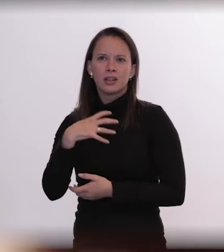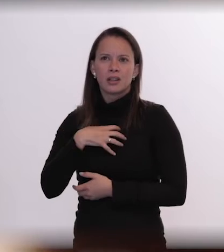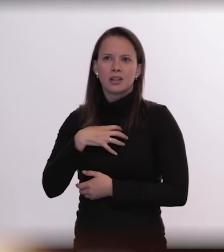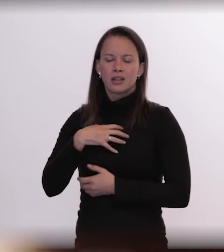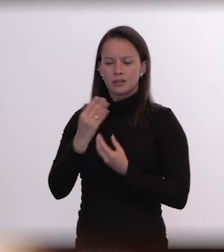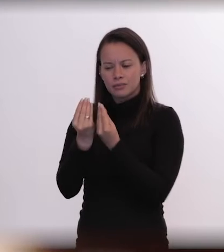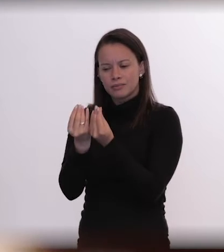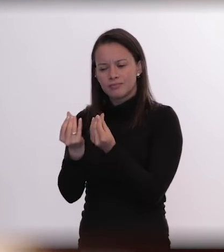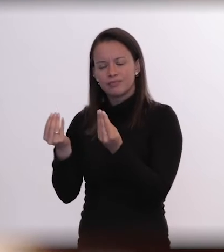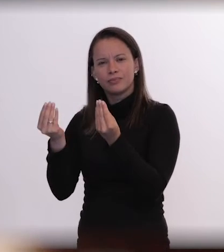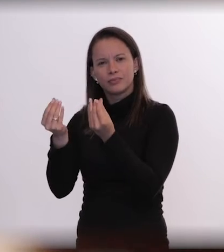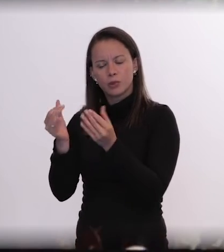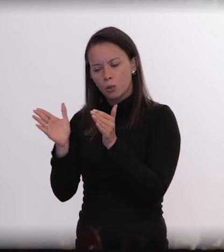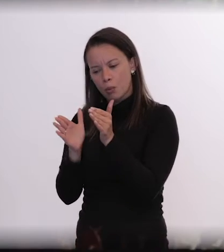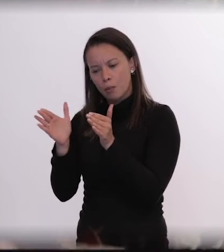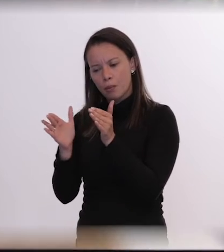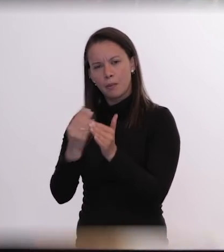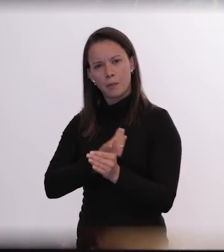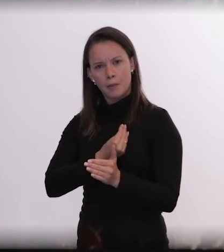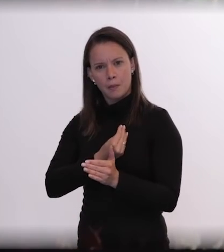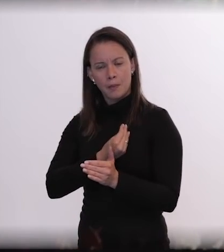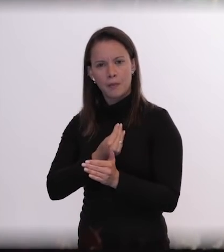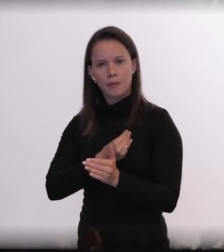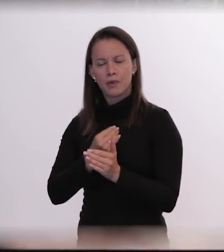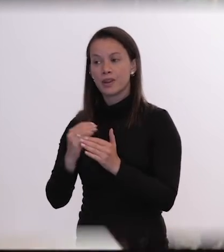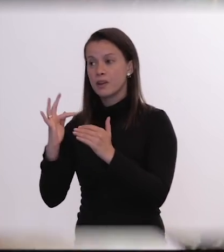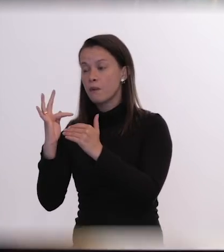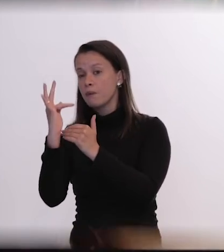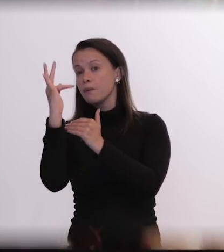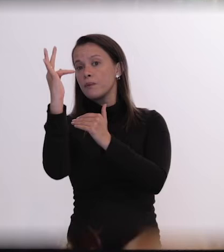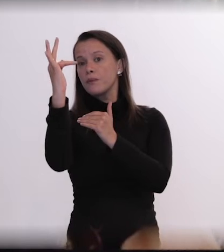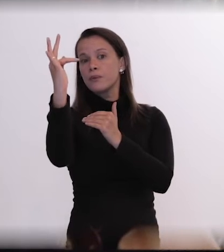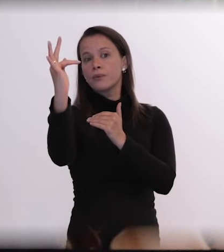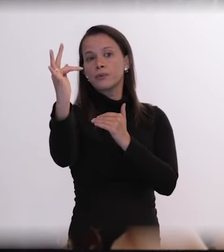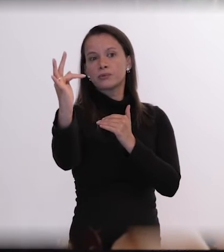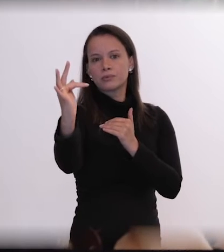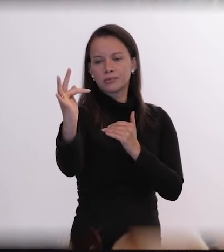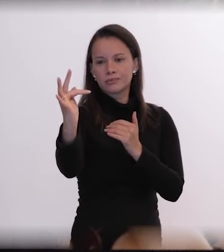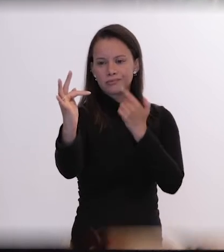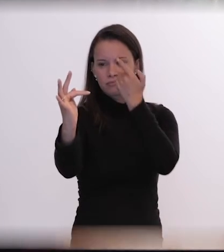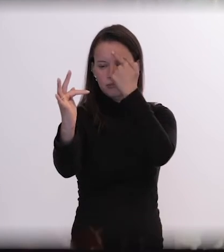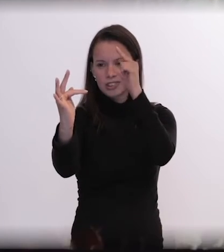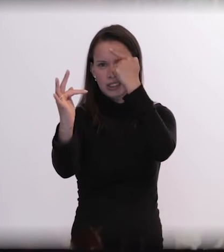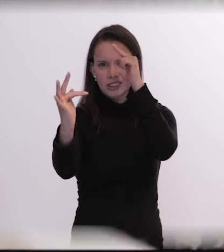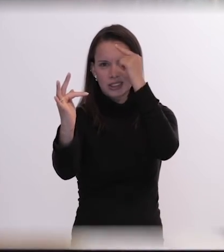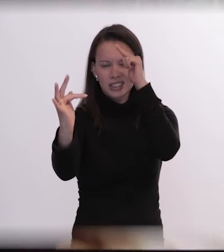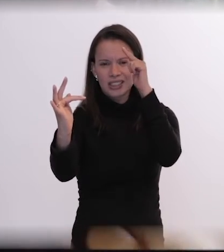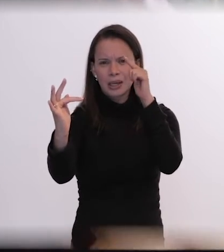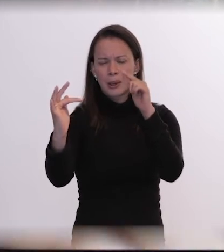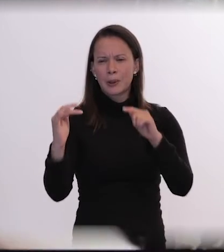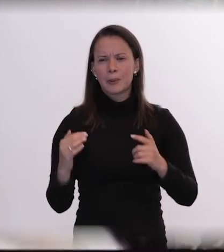momento muito particular da vida diante de um futuro que para todos os adolescentes do mundo é hostil, numa